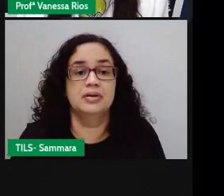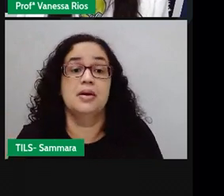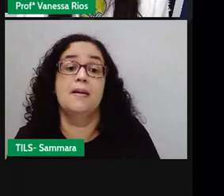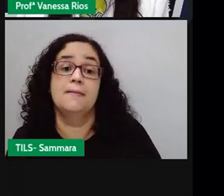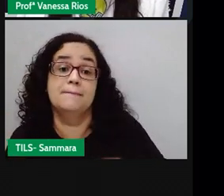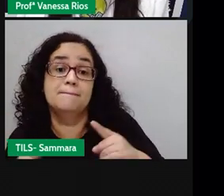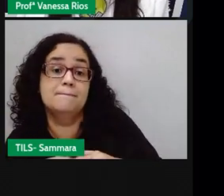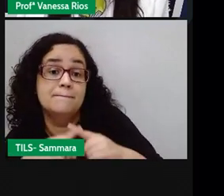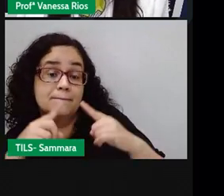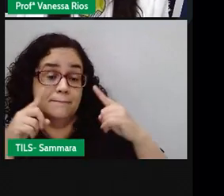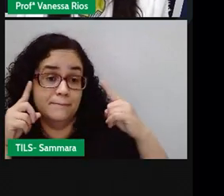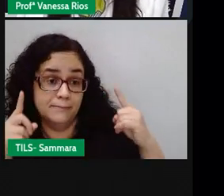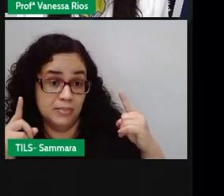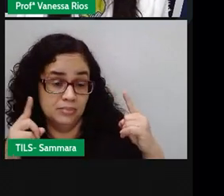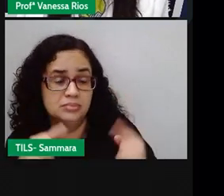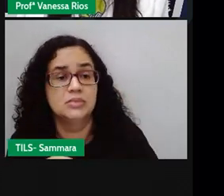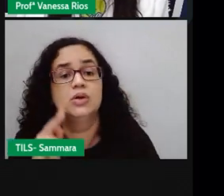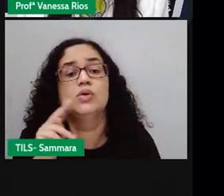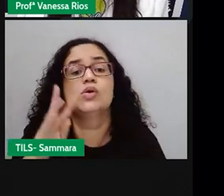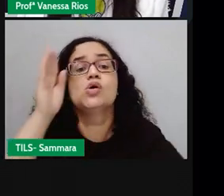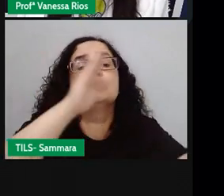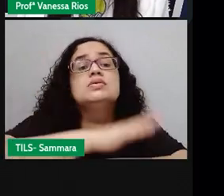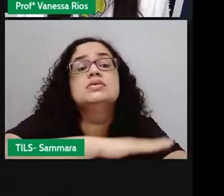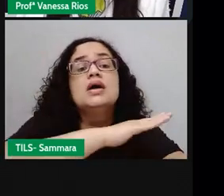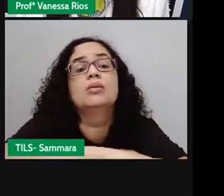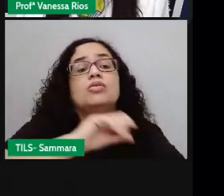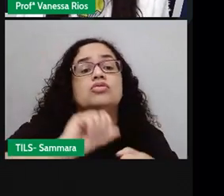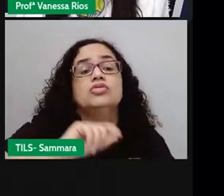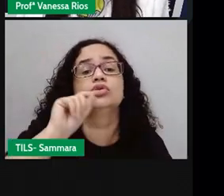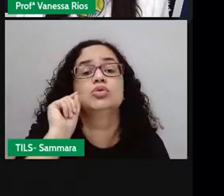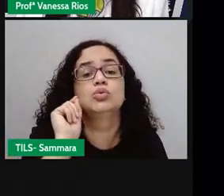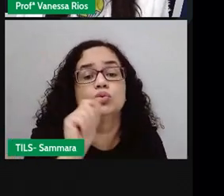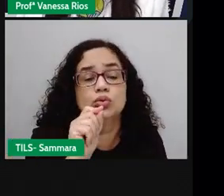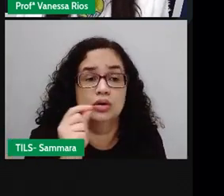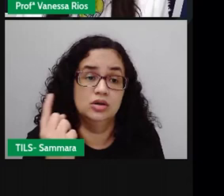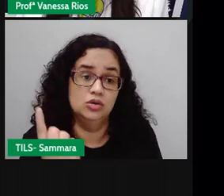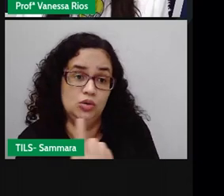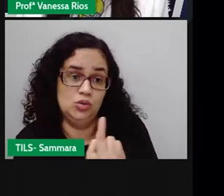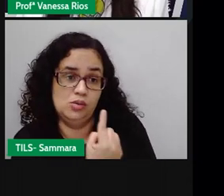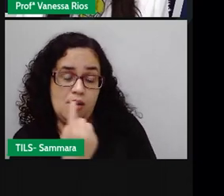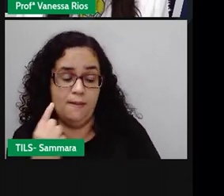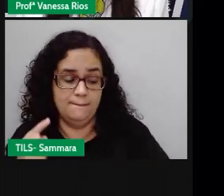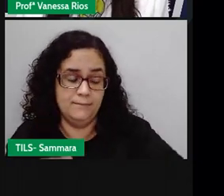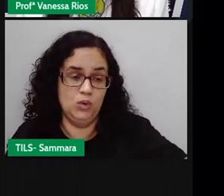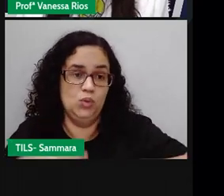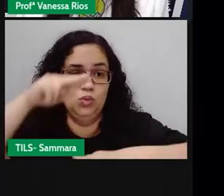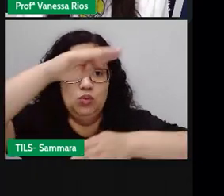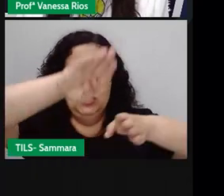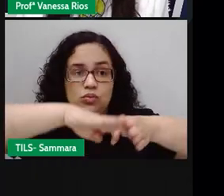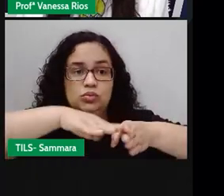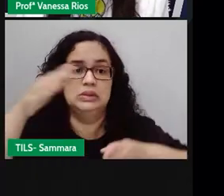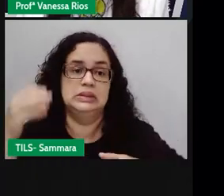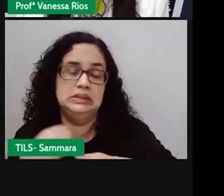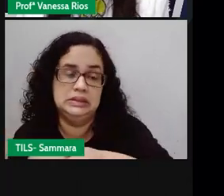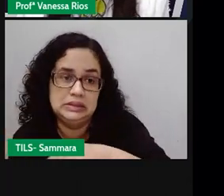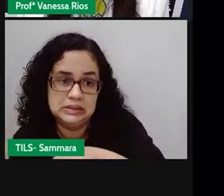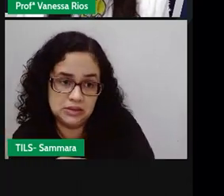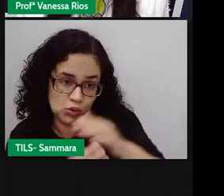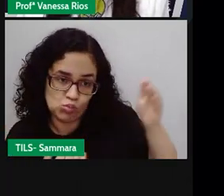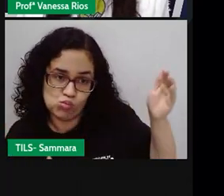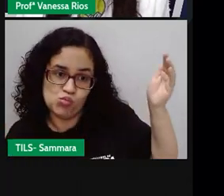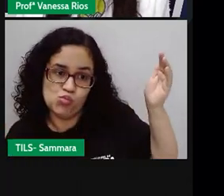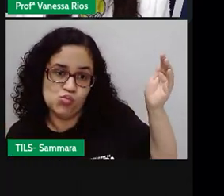Porém, em vez de sair, o que foi que o sapo fez? Deu uma volta, pulou a janela, entrou dentro da